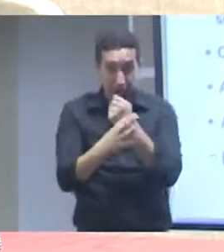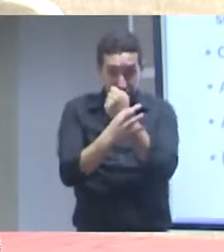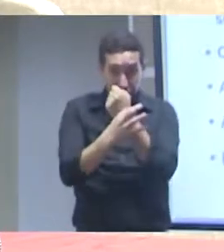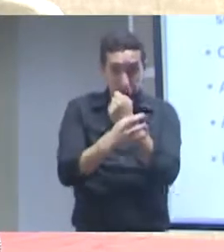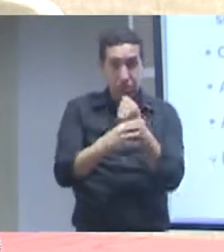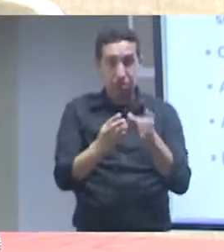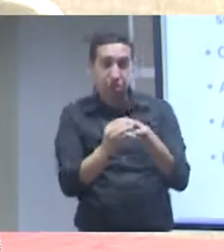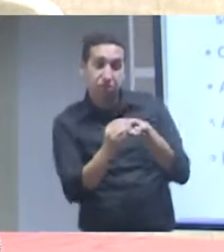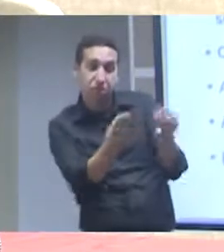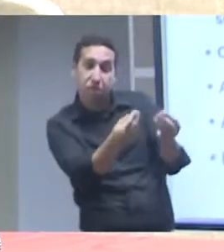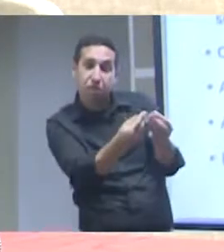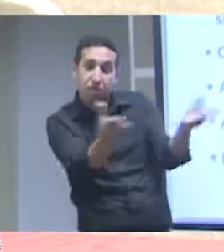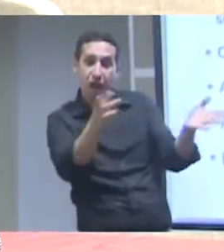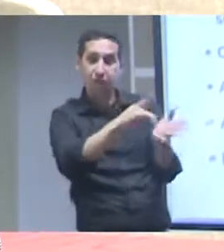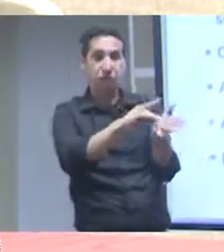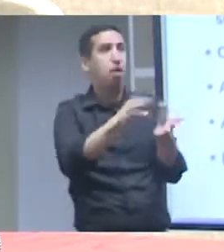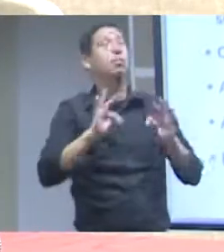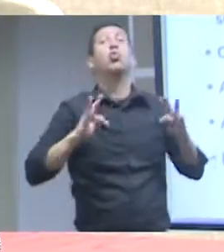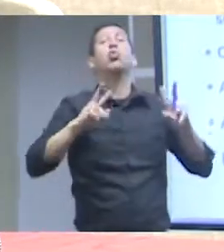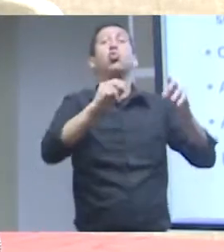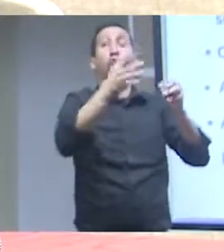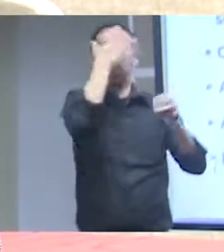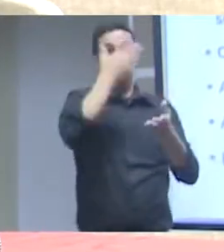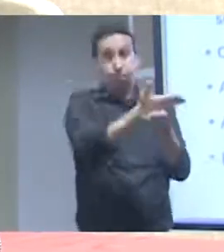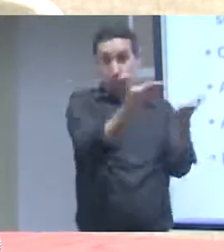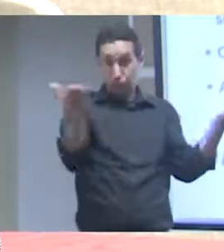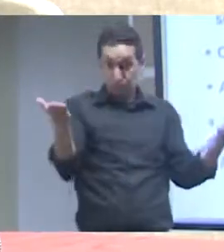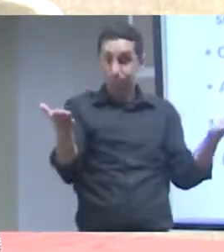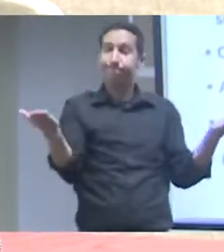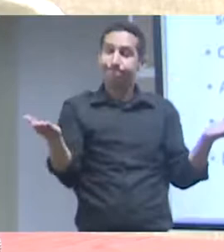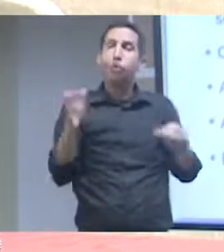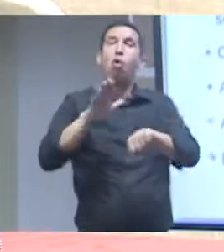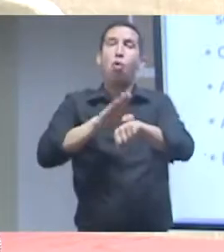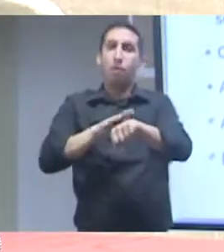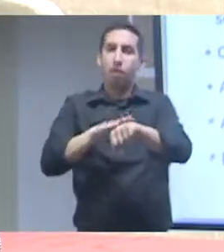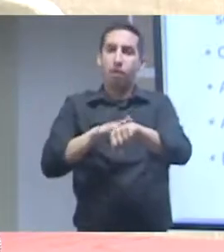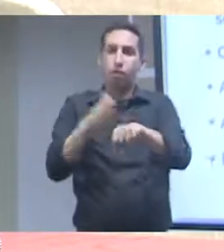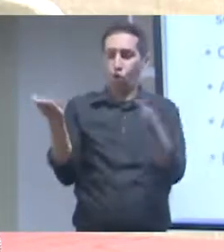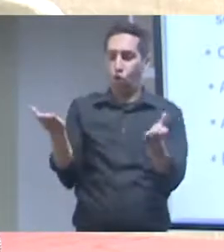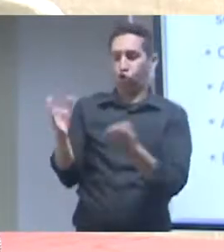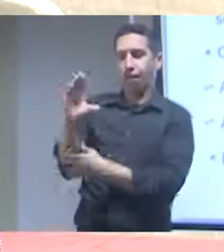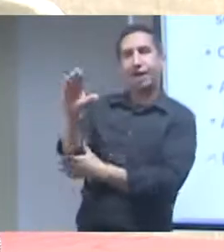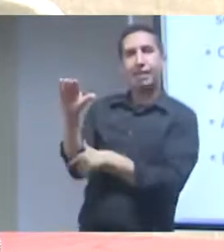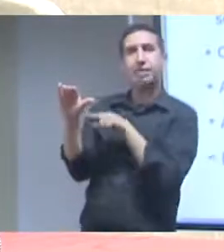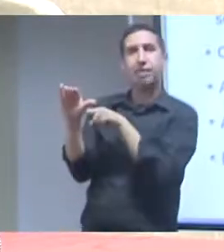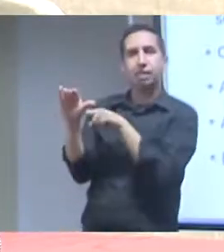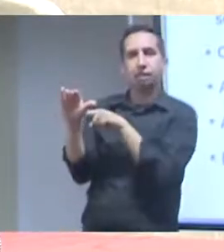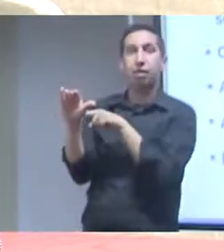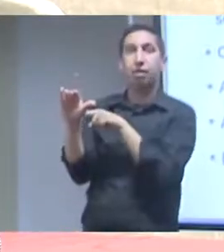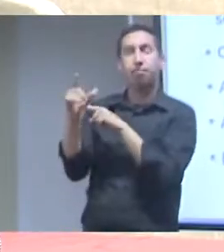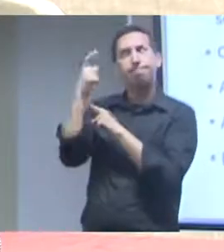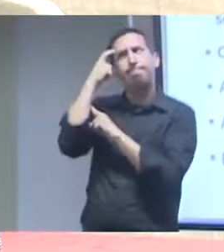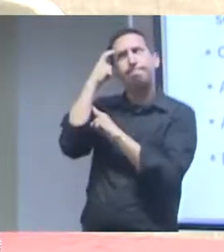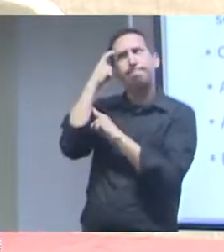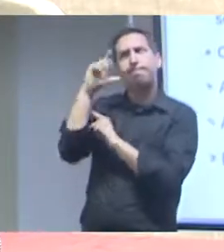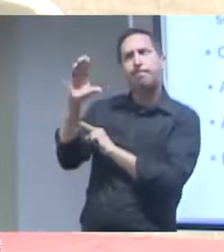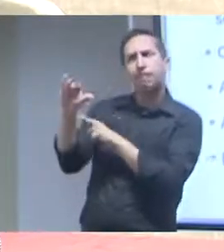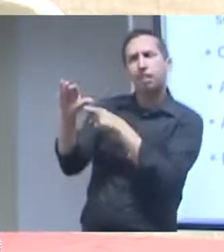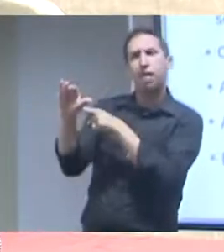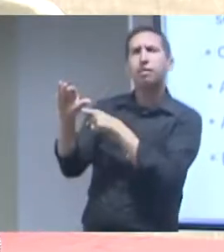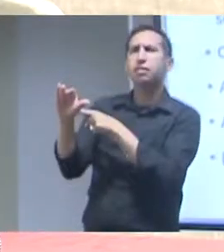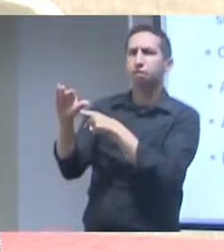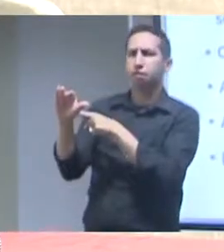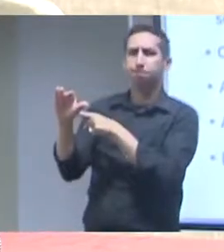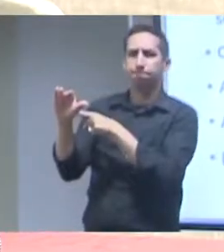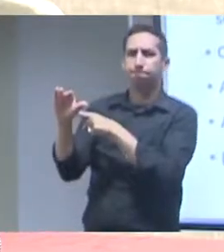Esse é também o momento em que a própria ciência está em questão. Nós vemos aí, por um lado, uma ciência